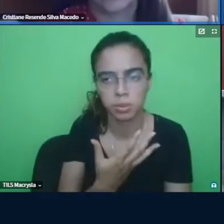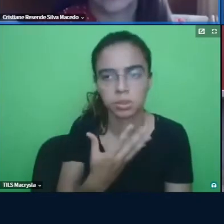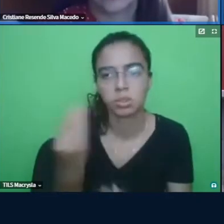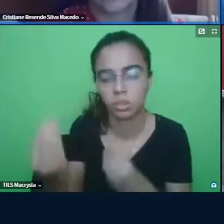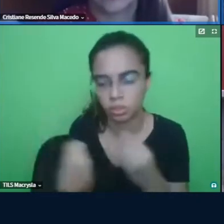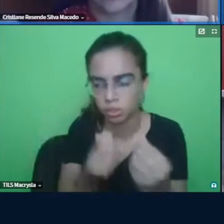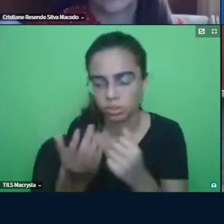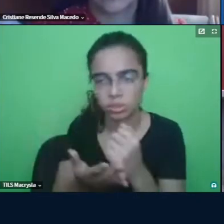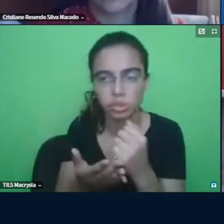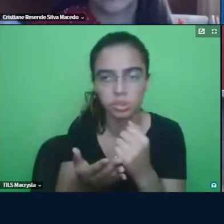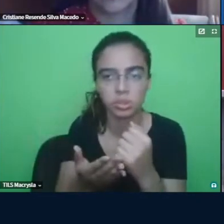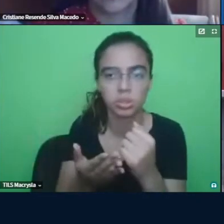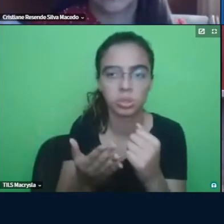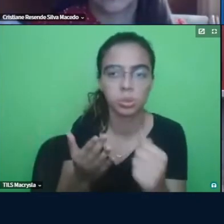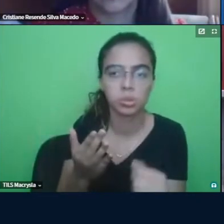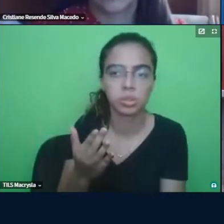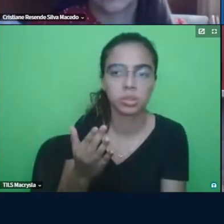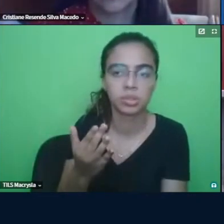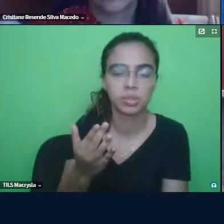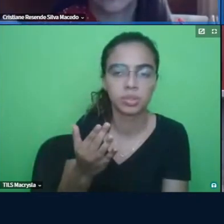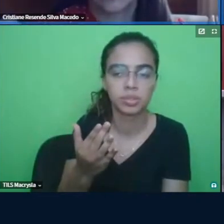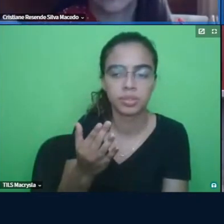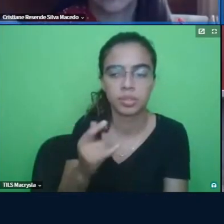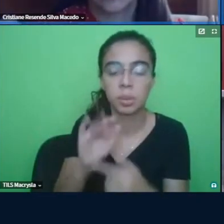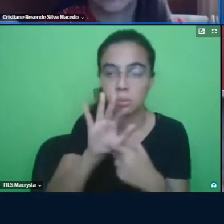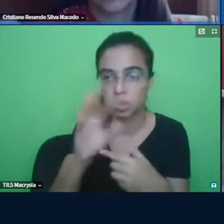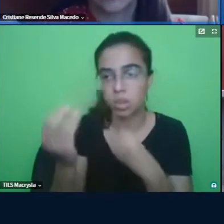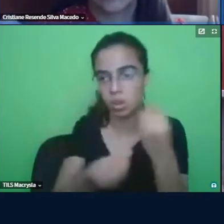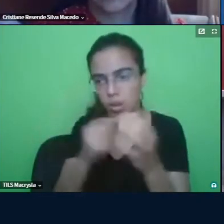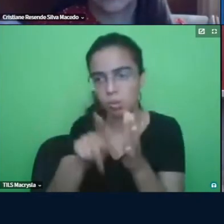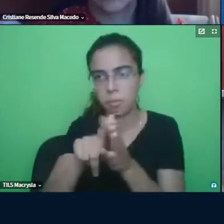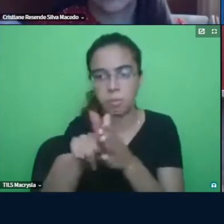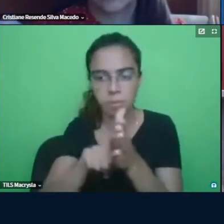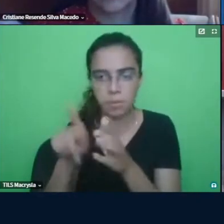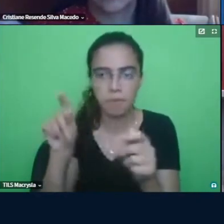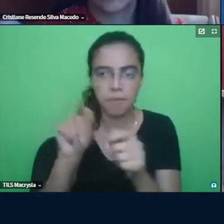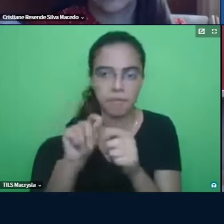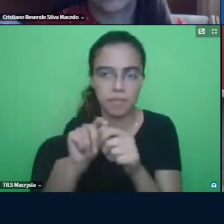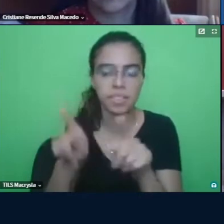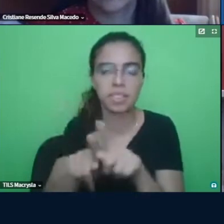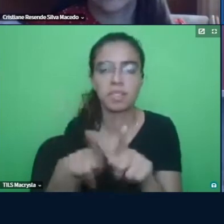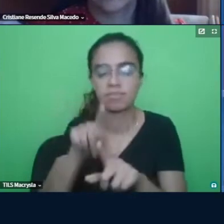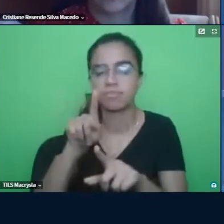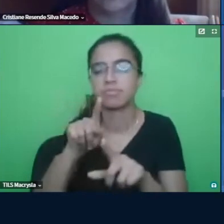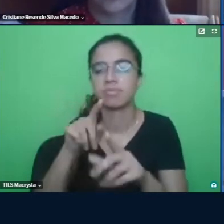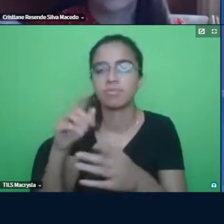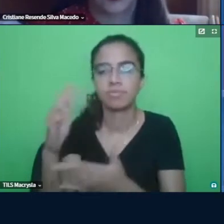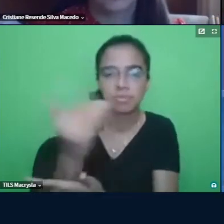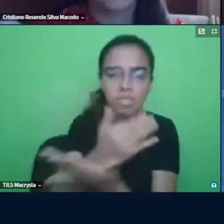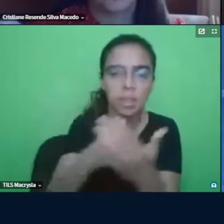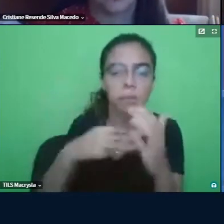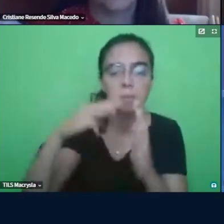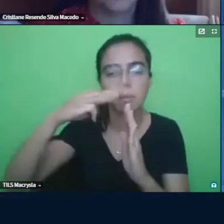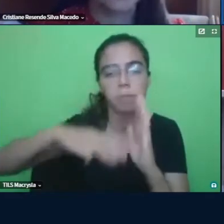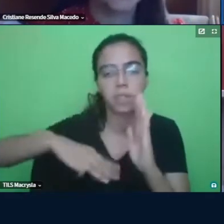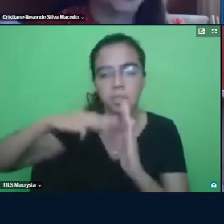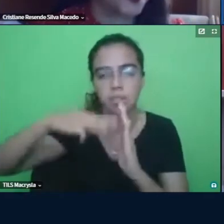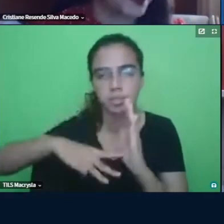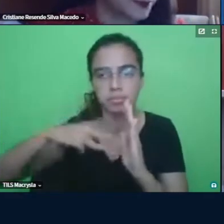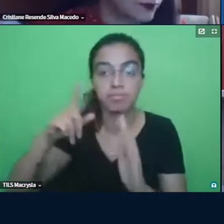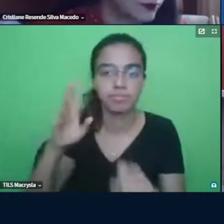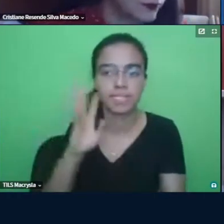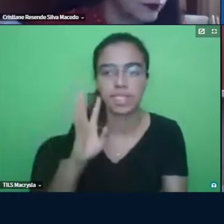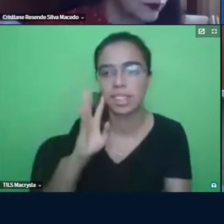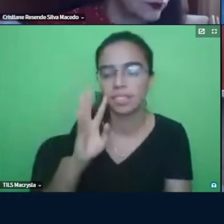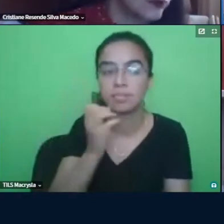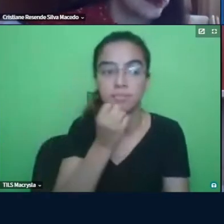em si como é que é feita a pesquisa e justificar também essa escolha metodológica que é importantíssima legal muito bem